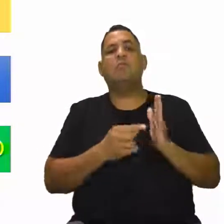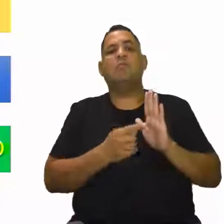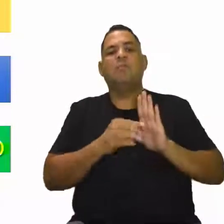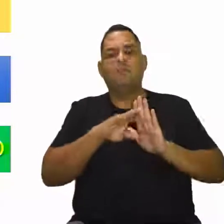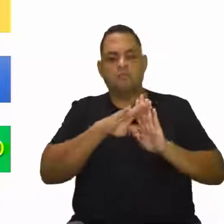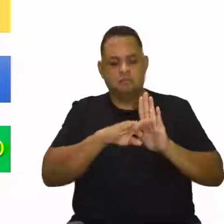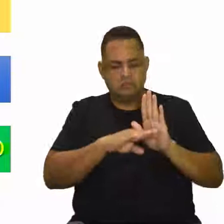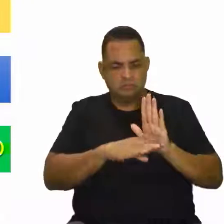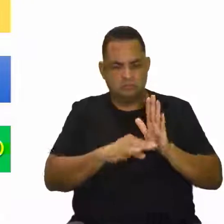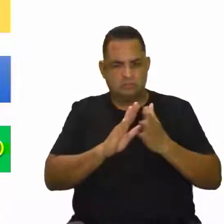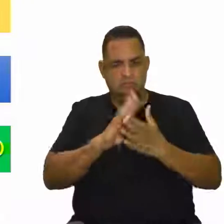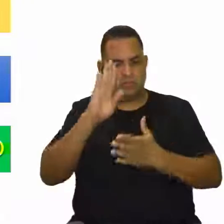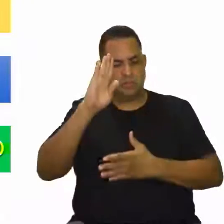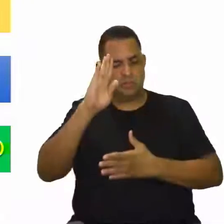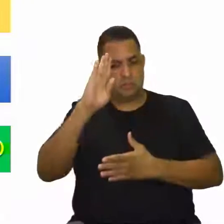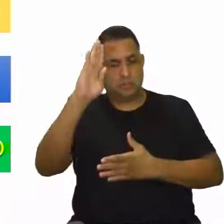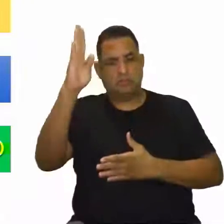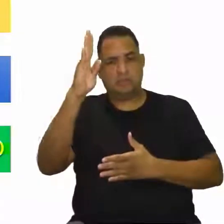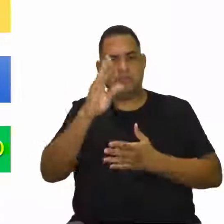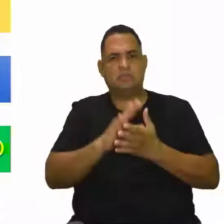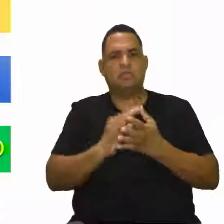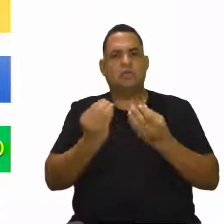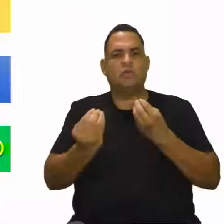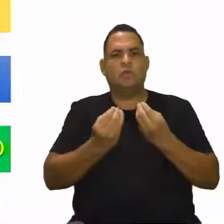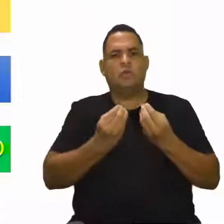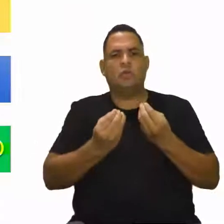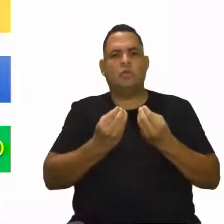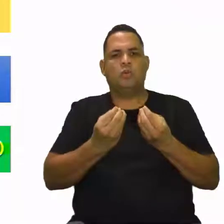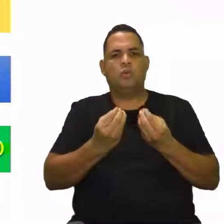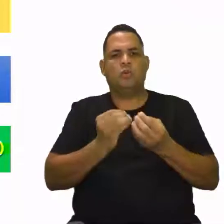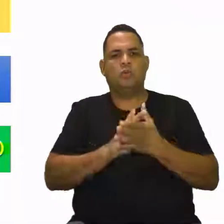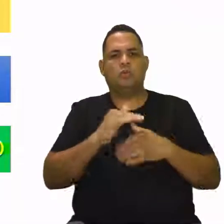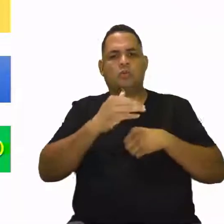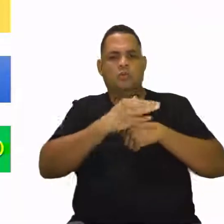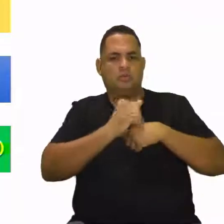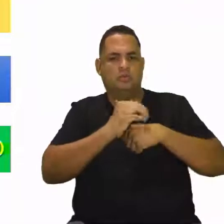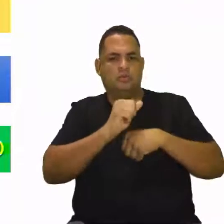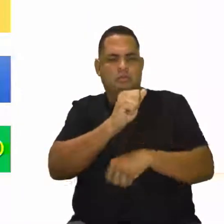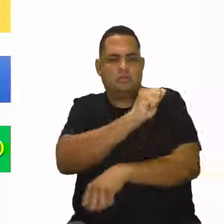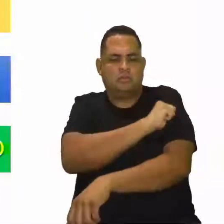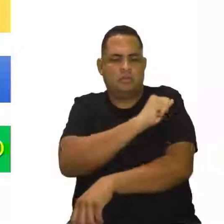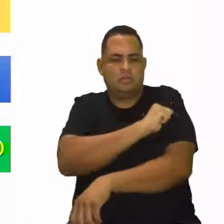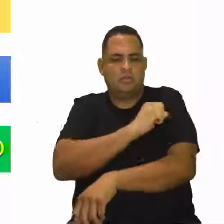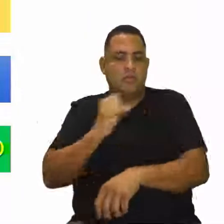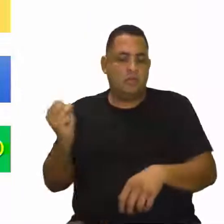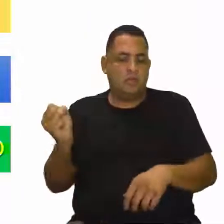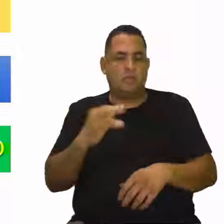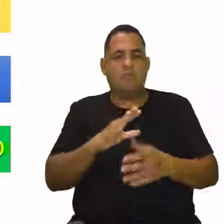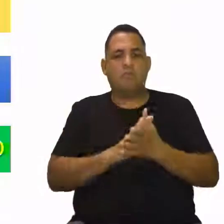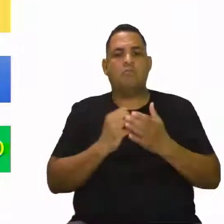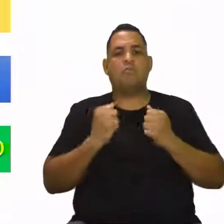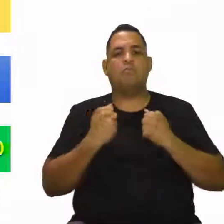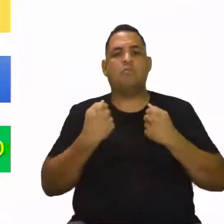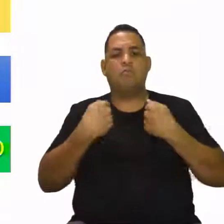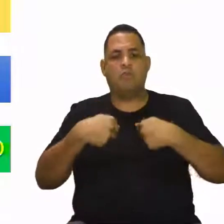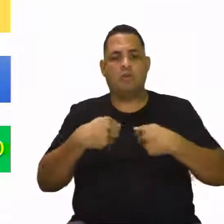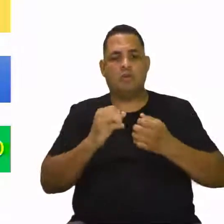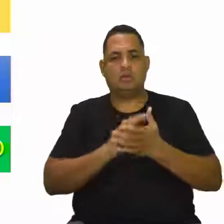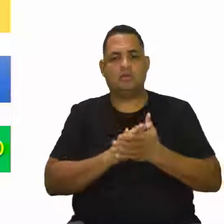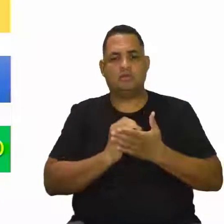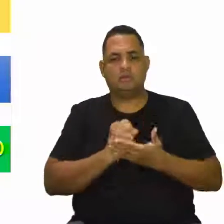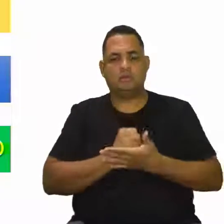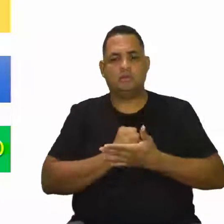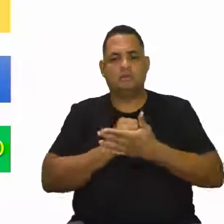conhecerem as principais. E como vocês, caríssimos alunos, sendo novos, podem ajudar aí a